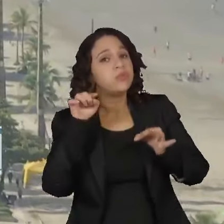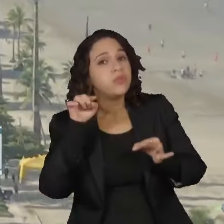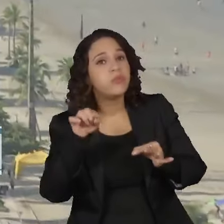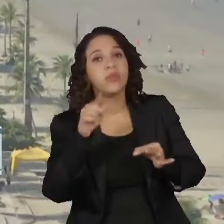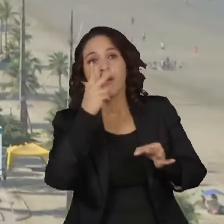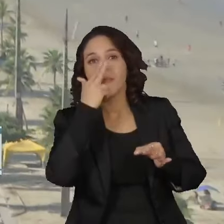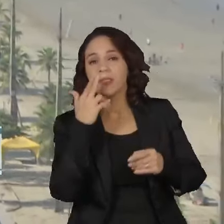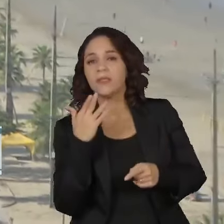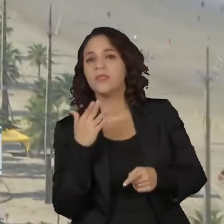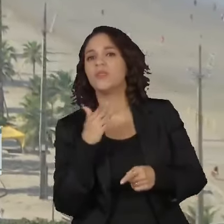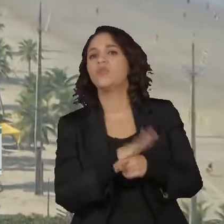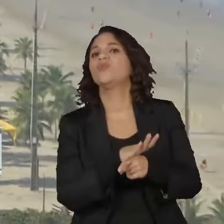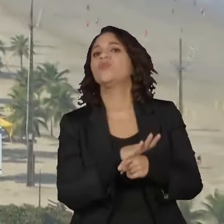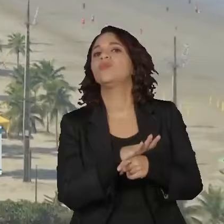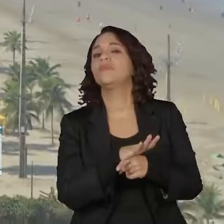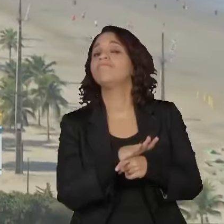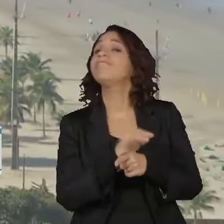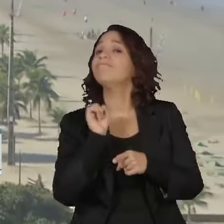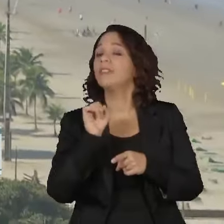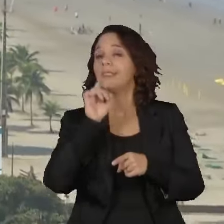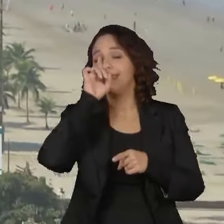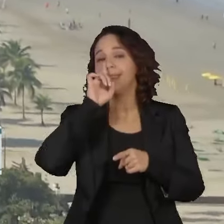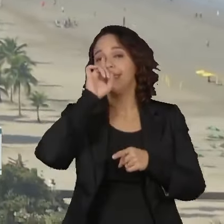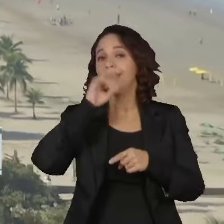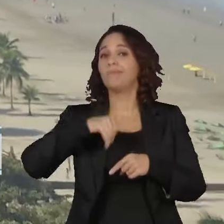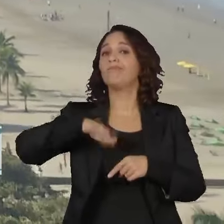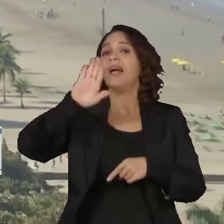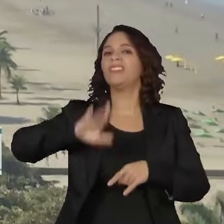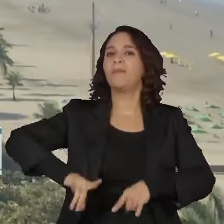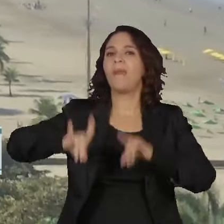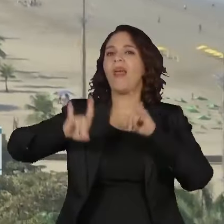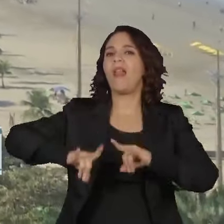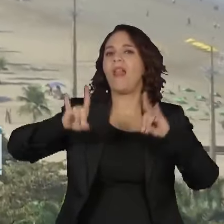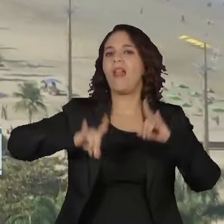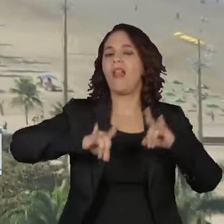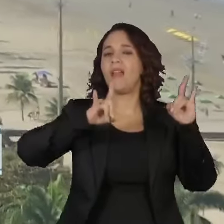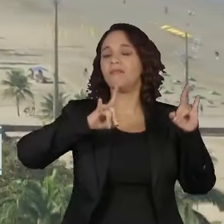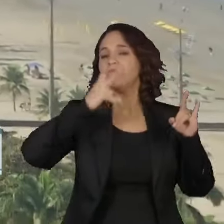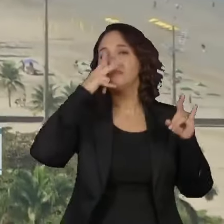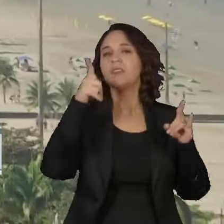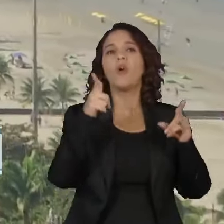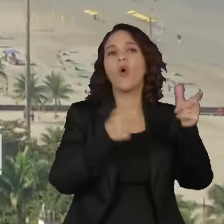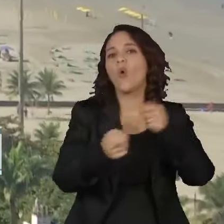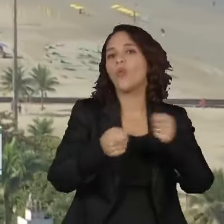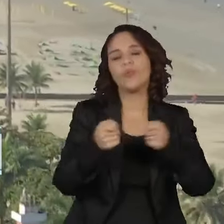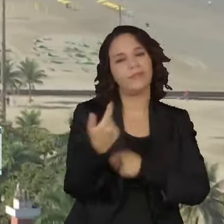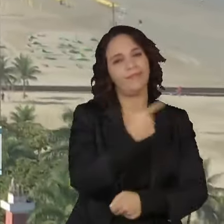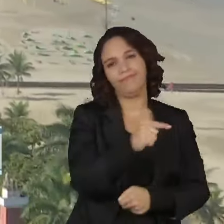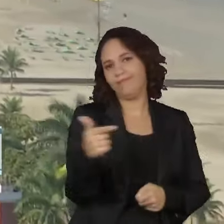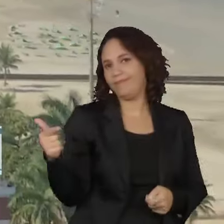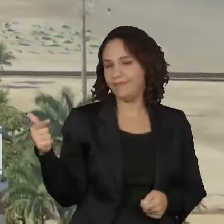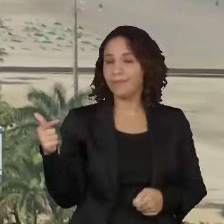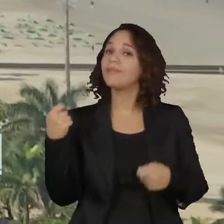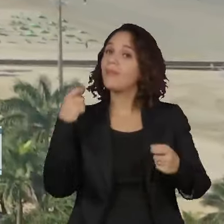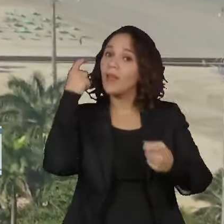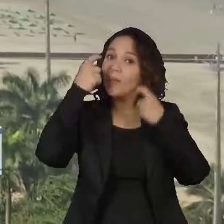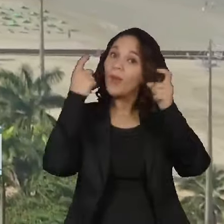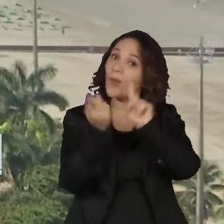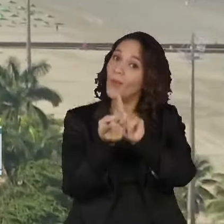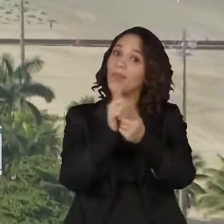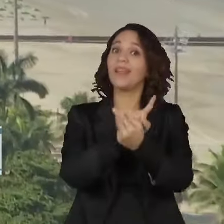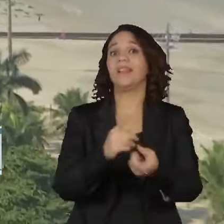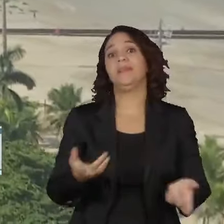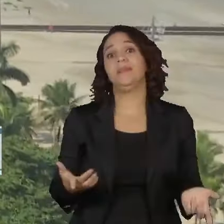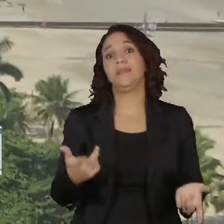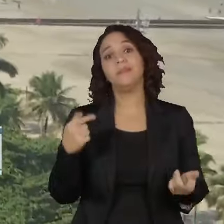ajuda ou proporciona que aconteça maior edificação e não menor edificação. Sendo que a gente tinha que se preocupar exatamente em